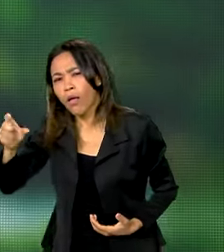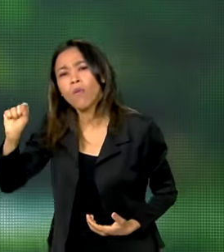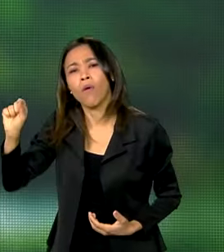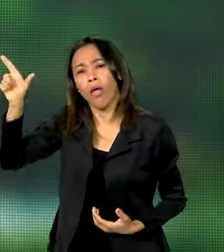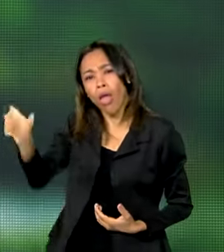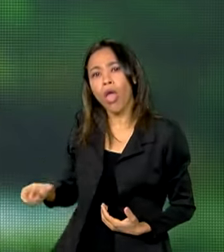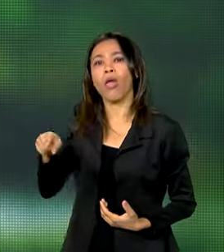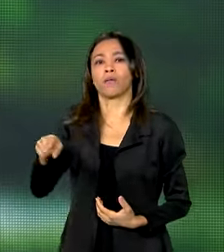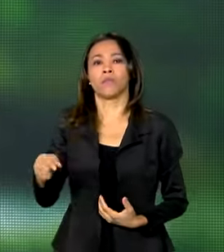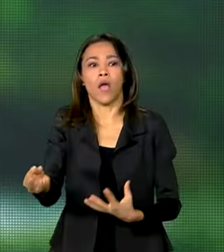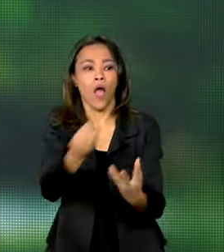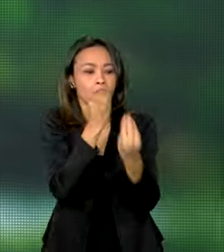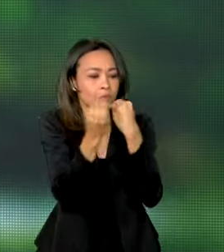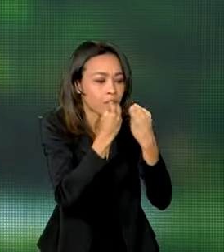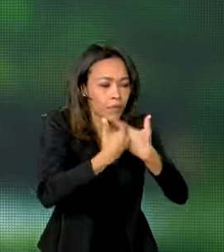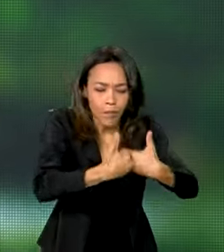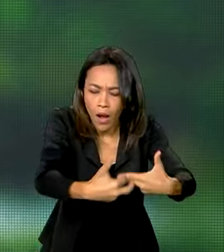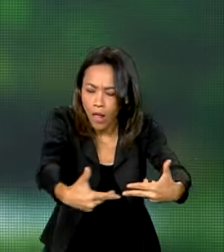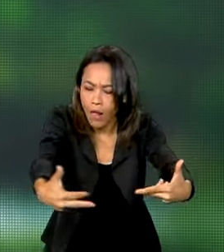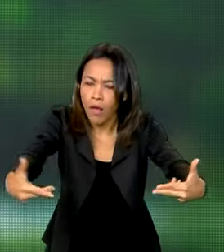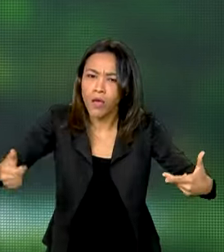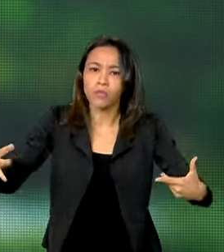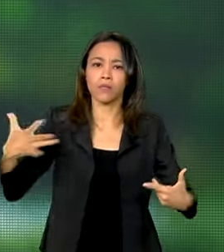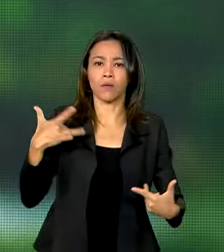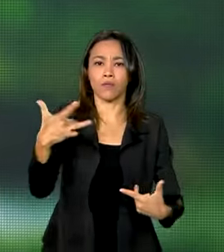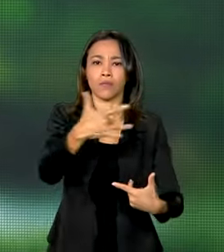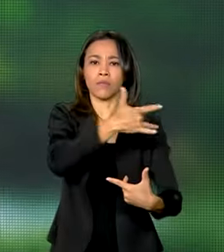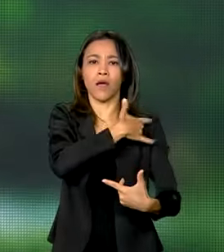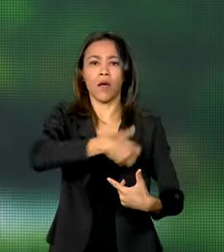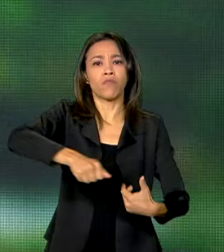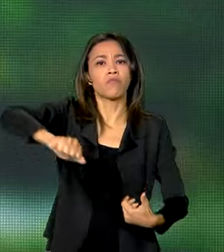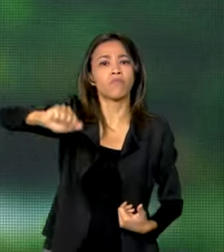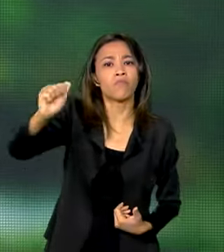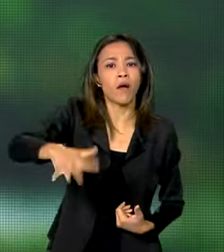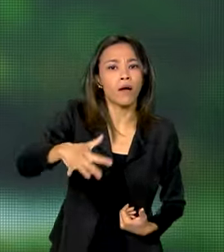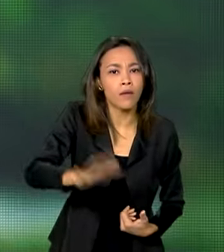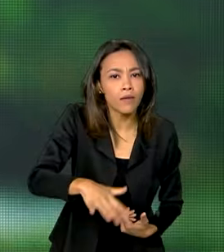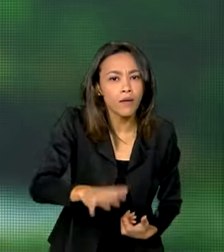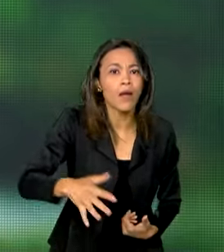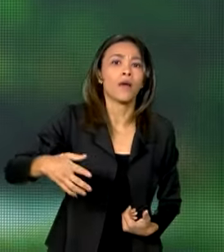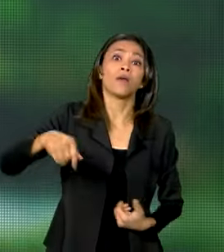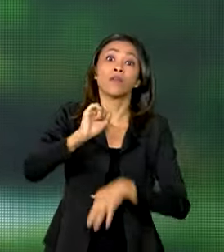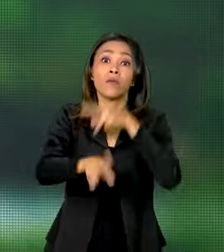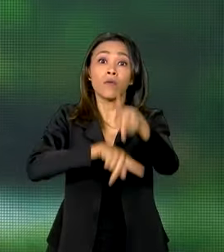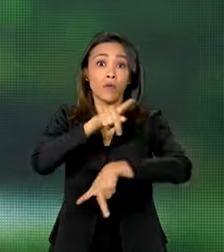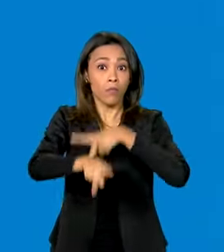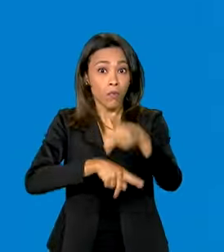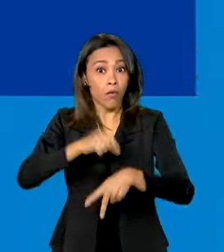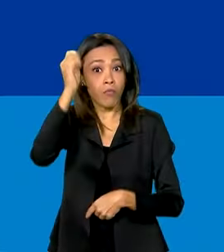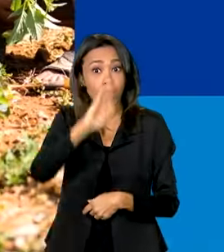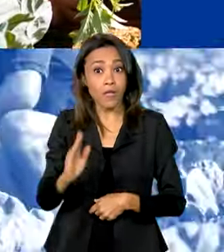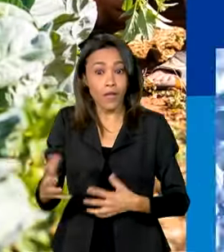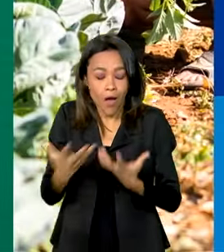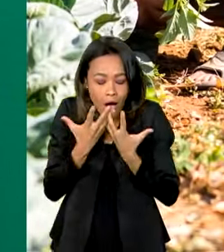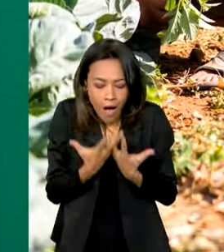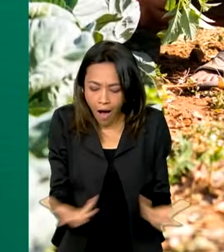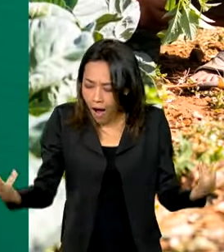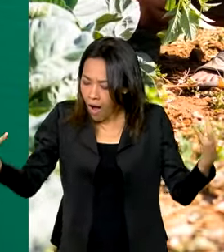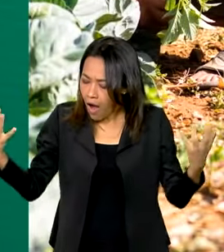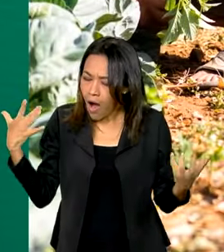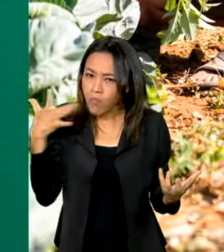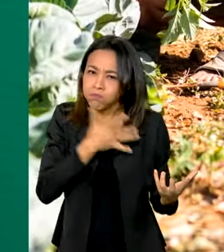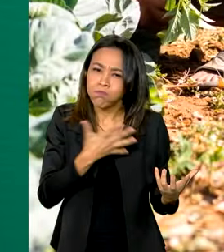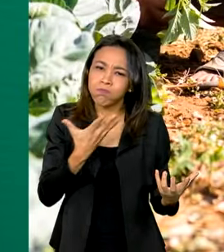saudável, barato, fartura na mesa do povo brasileiro. Dez linhas de